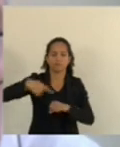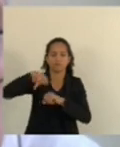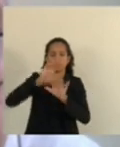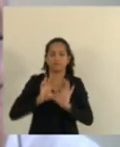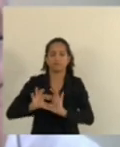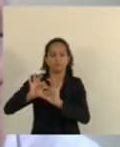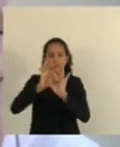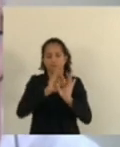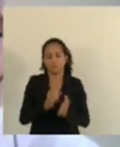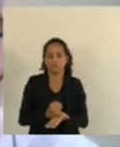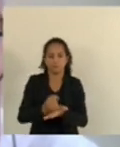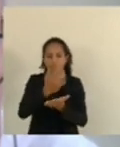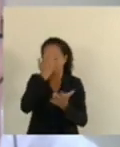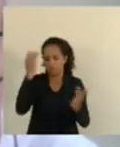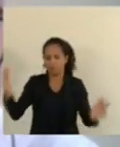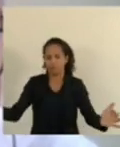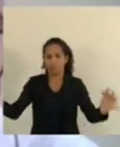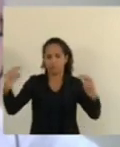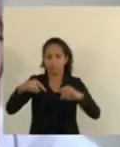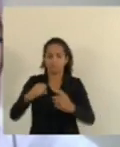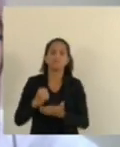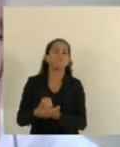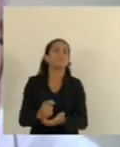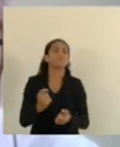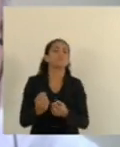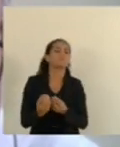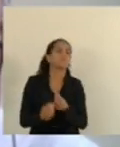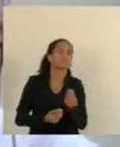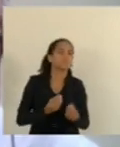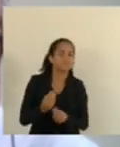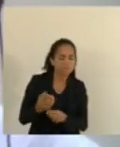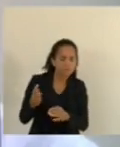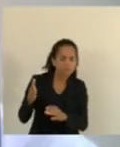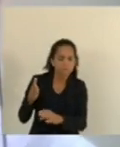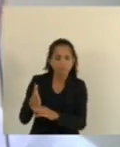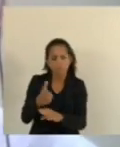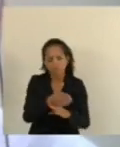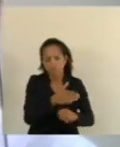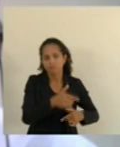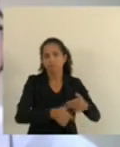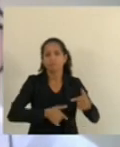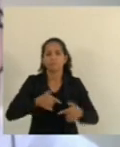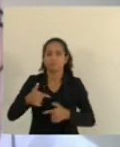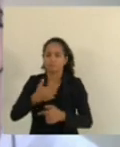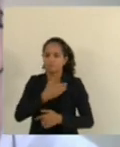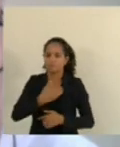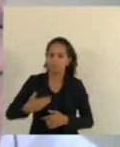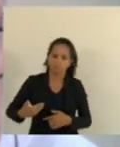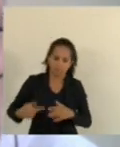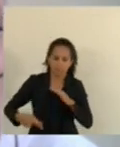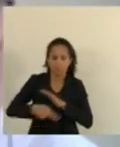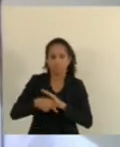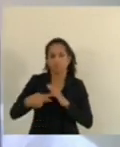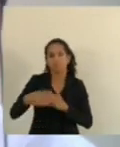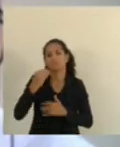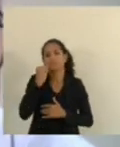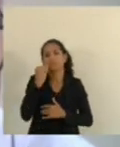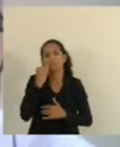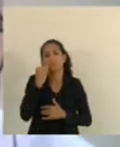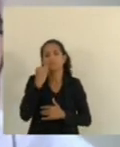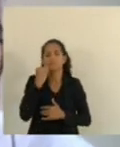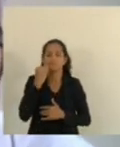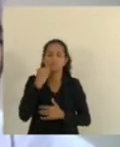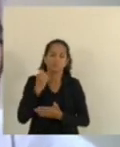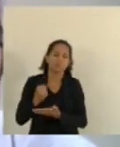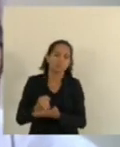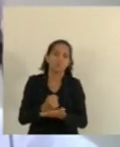apoio Aos migrantes Auxiliando A acessar Os mais variados Serviços públicos Na tentativa De ampará